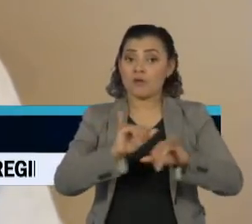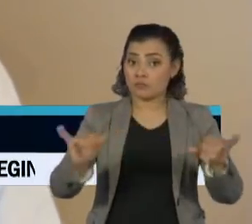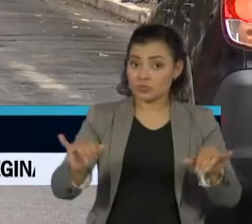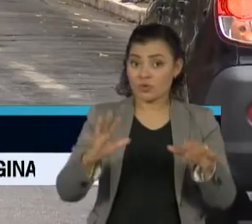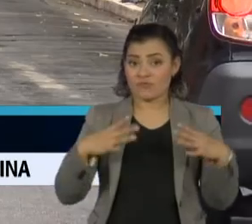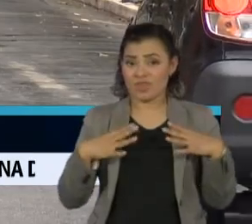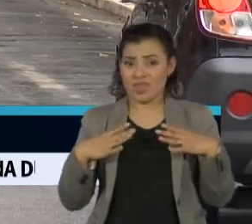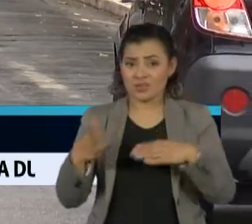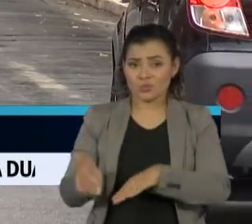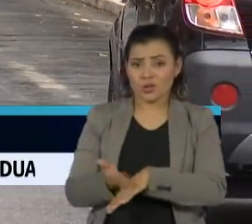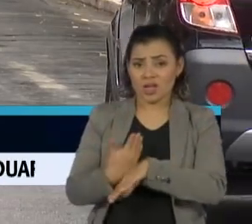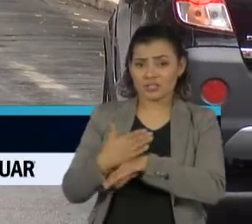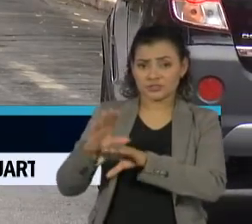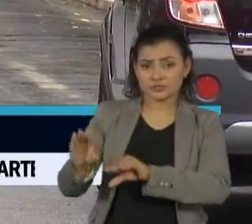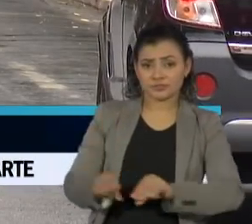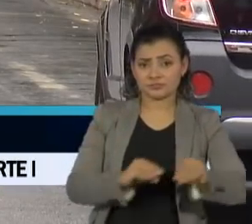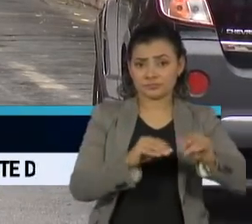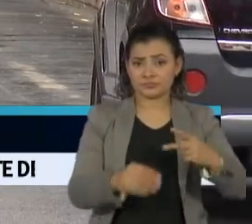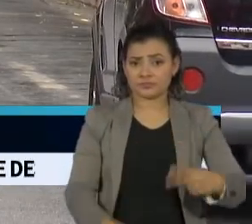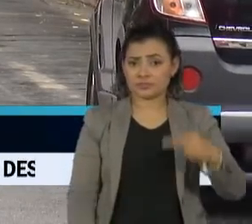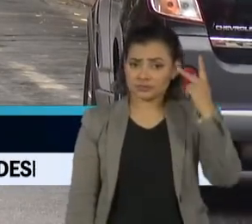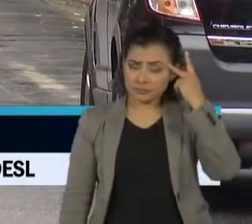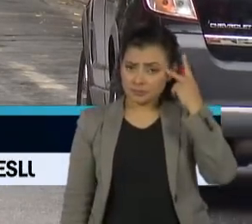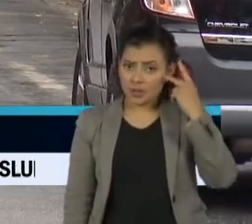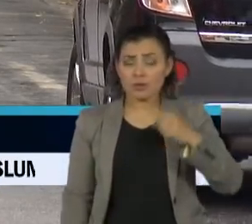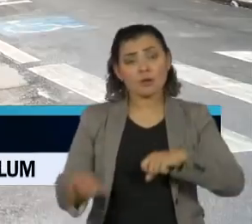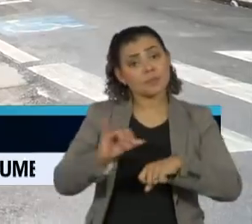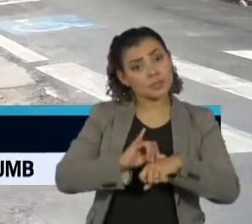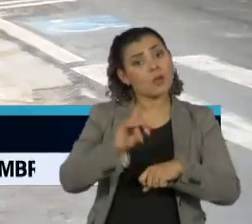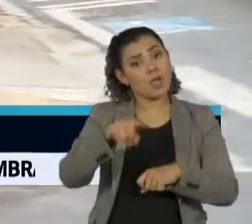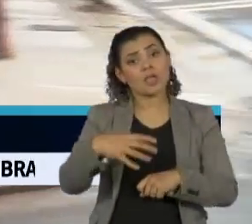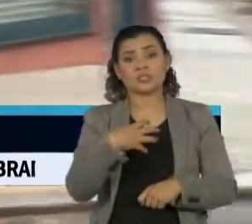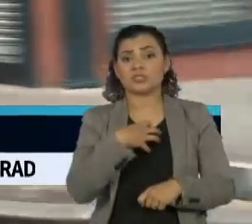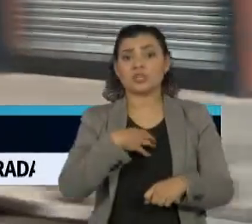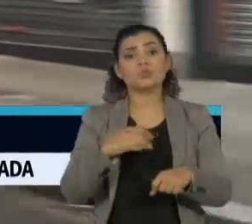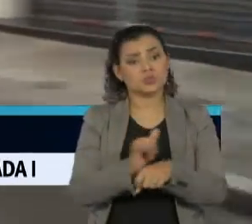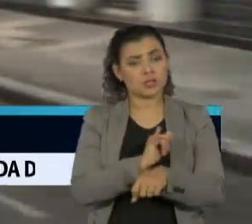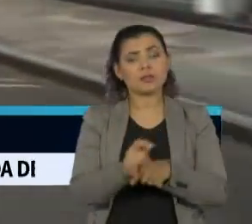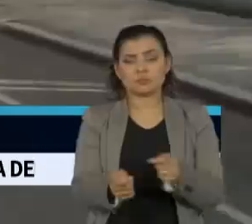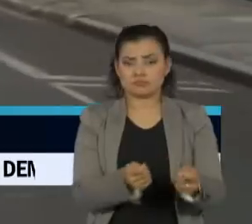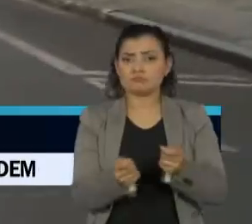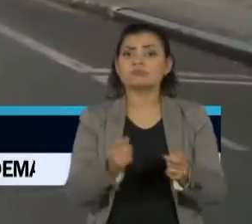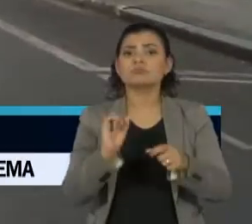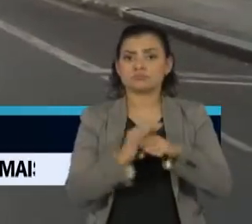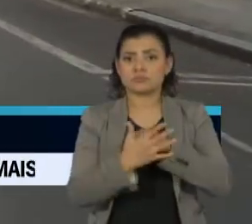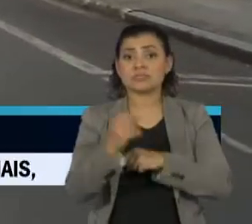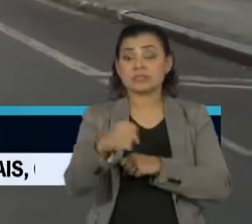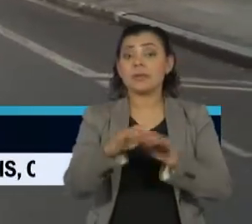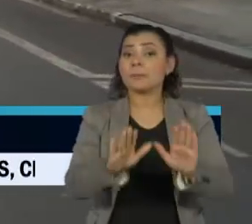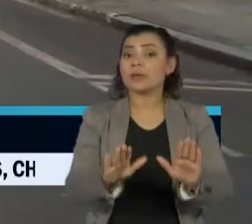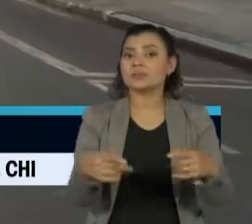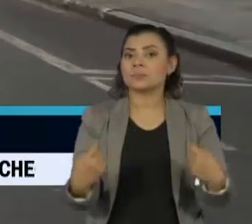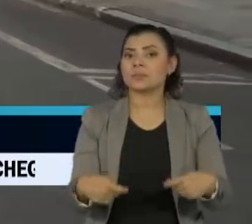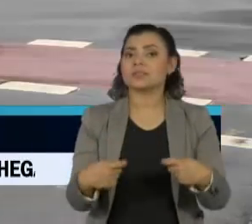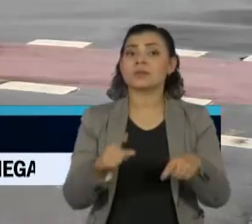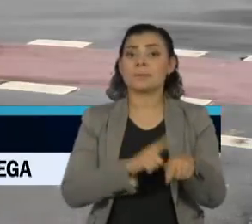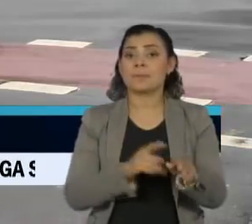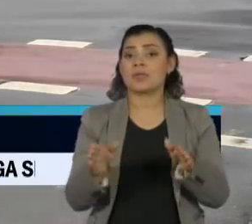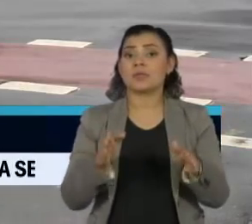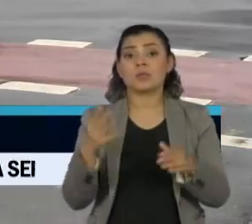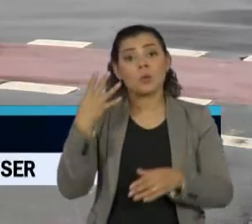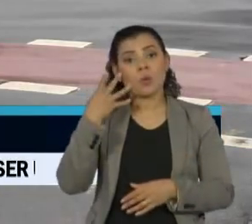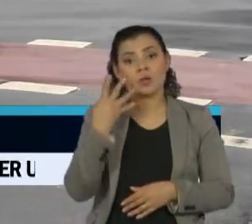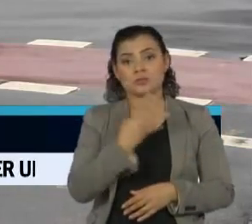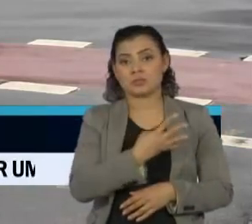dos feriados na capital e no estado de São Paulo são o primeiro passo para achatar a curva, mas defende que seria necessário um período de quatro